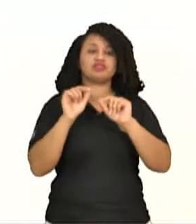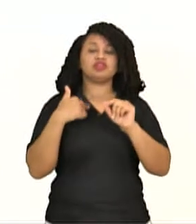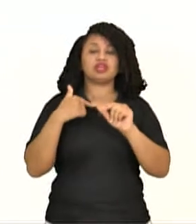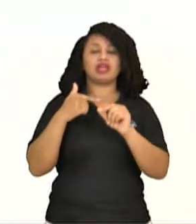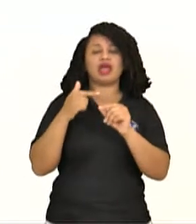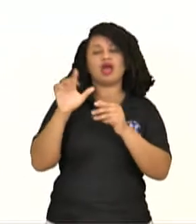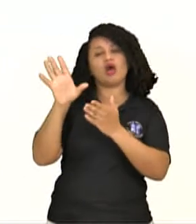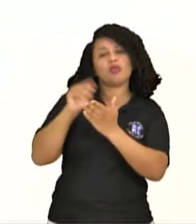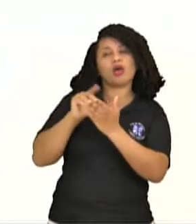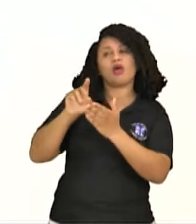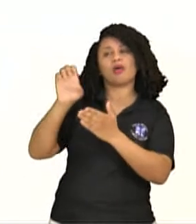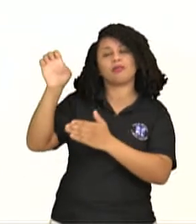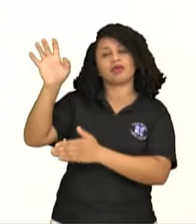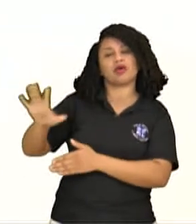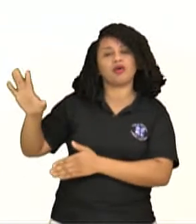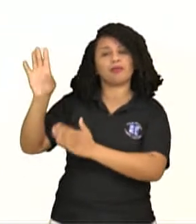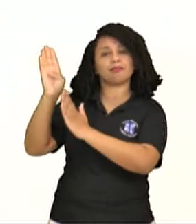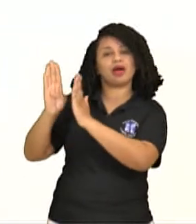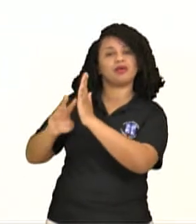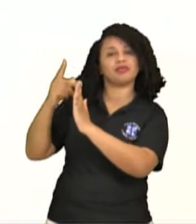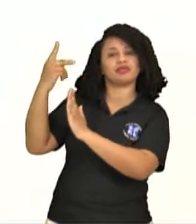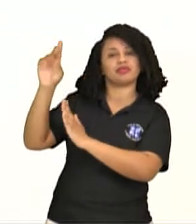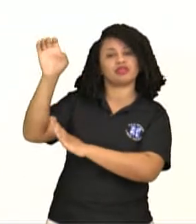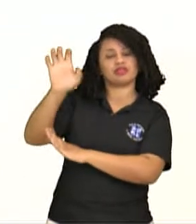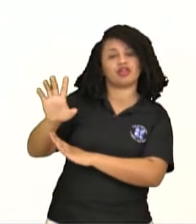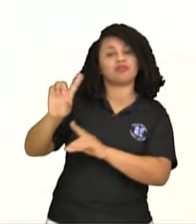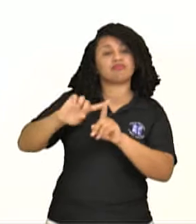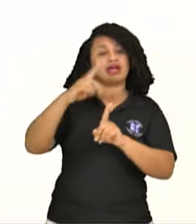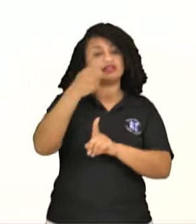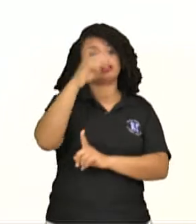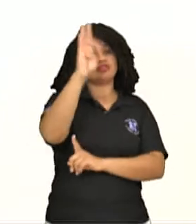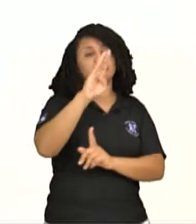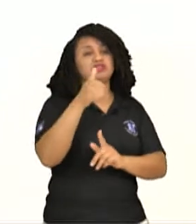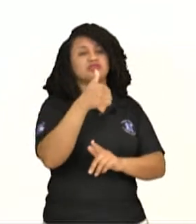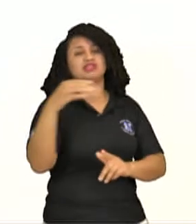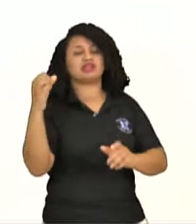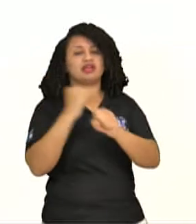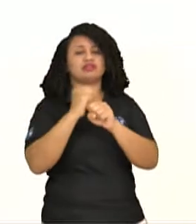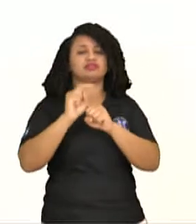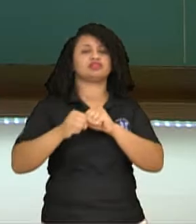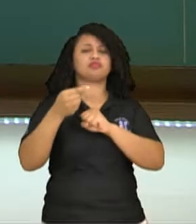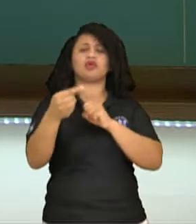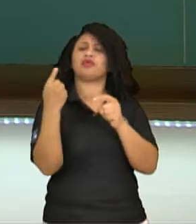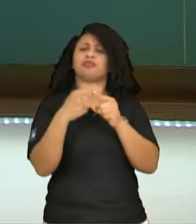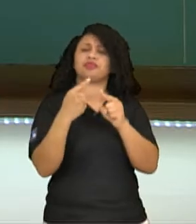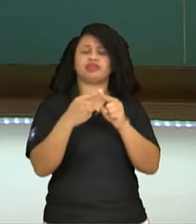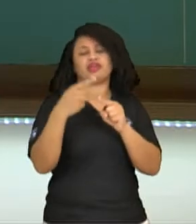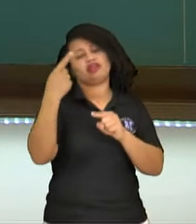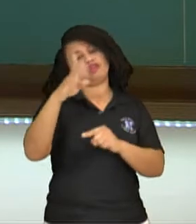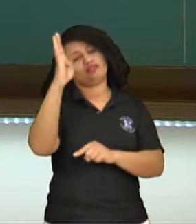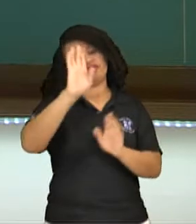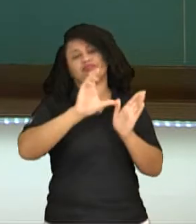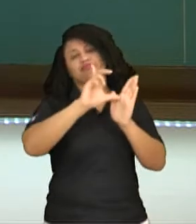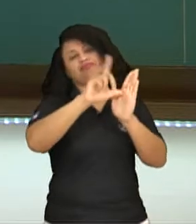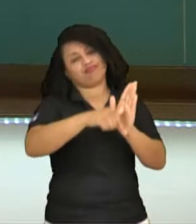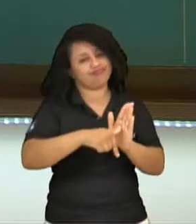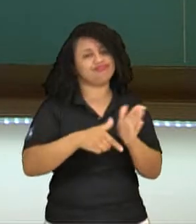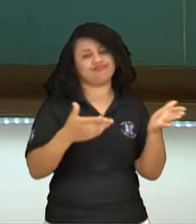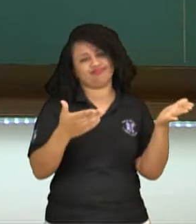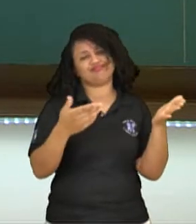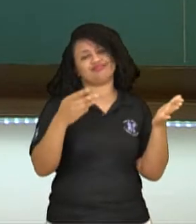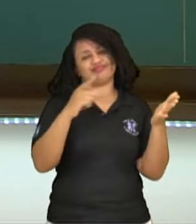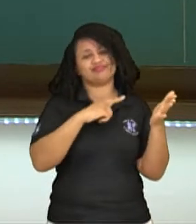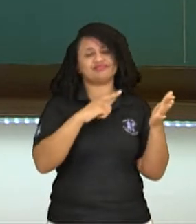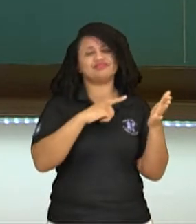europeu. Ele vai surgir quase 100 anos depois aqui no Brasil, né, por quê? Ah, tudo atrasado, né, a gente vem até vir